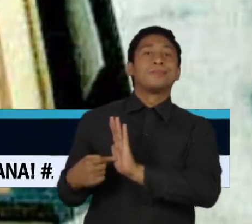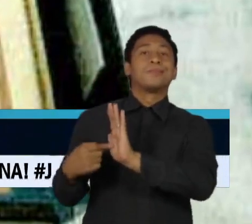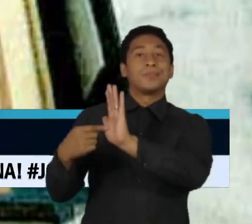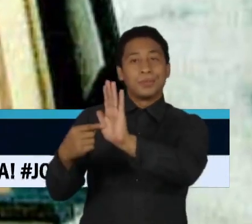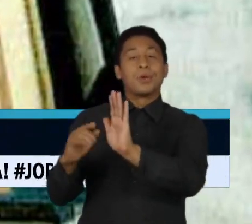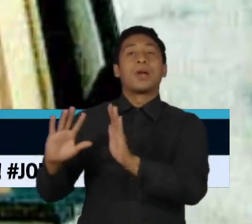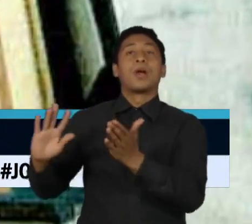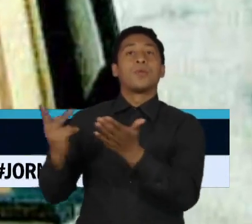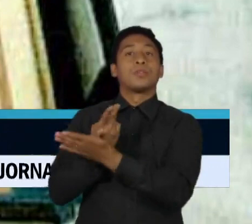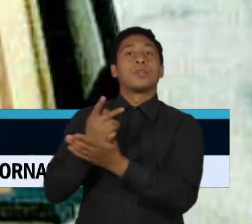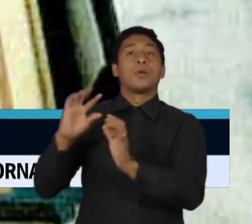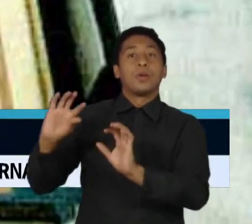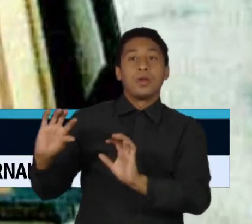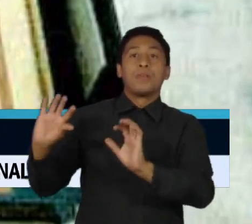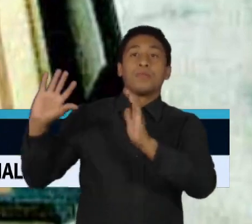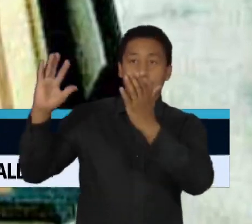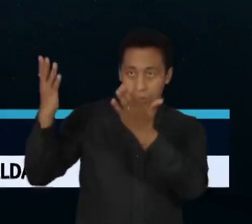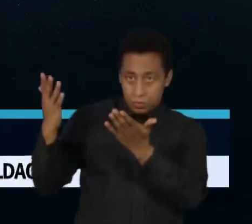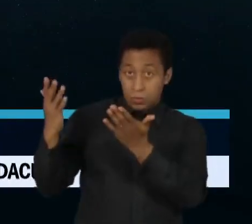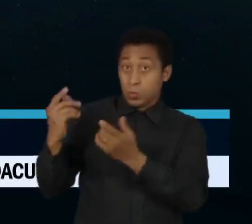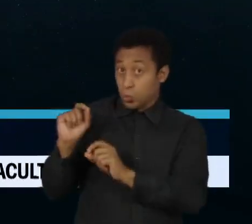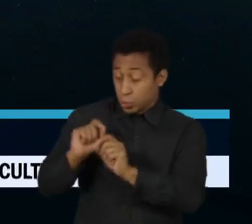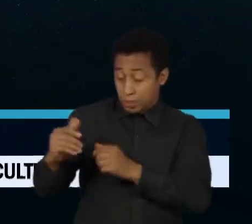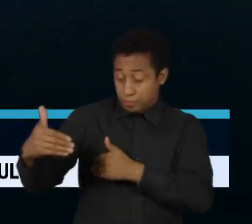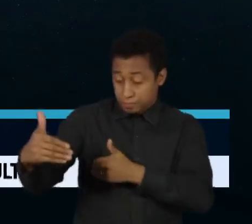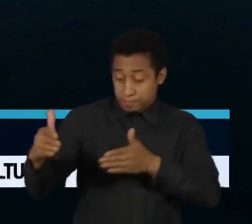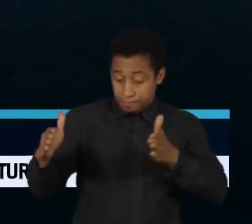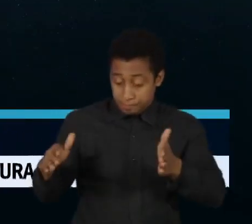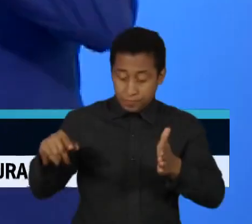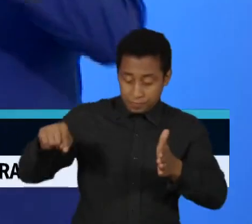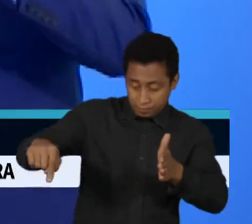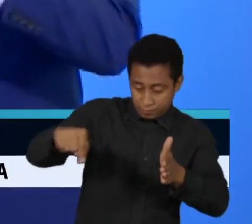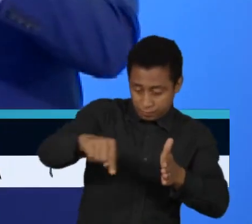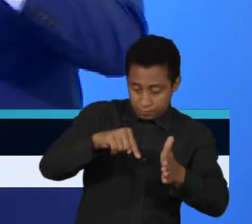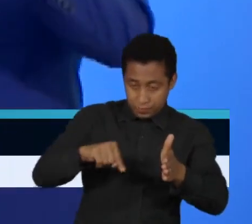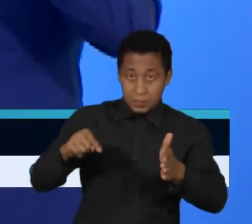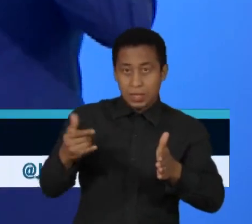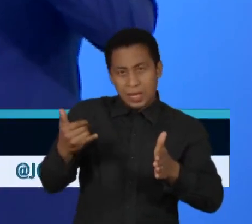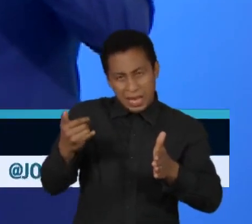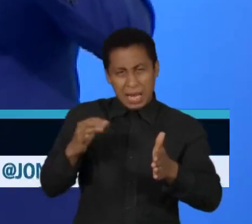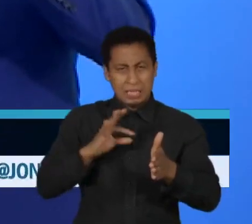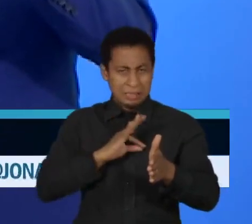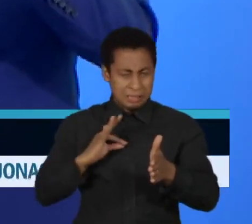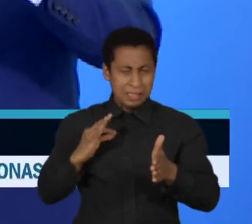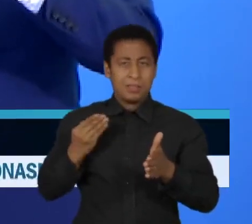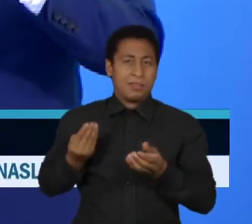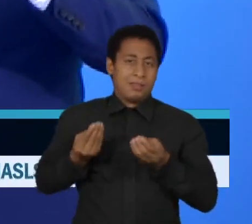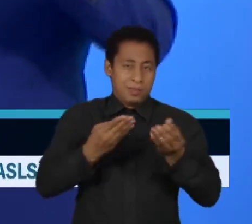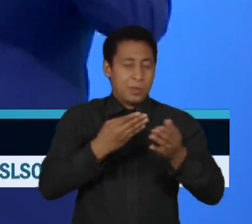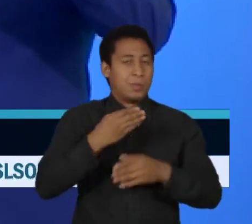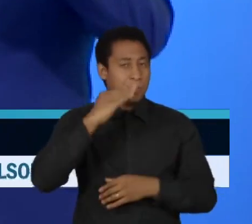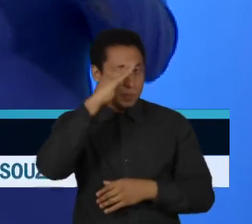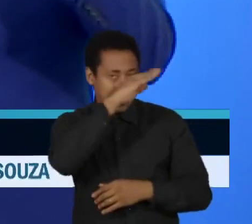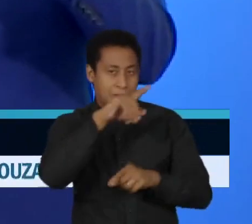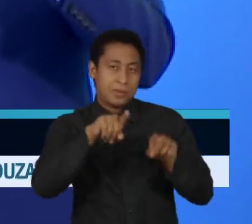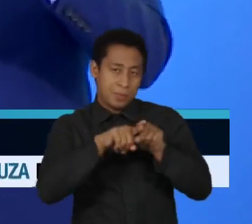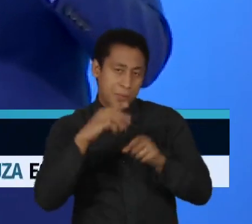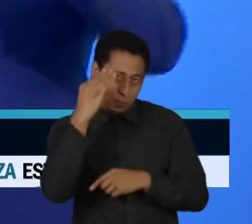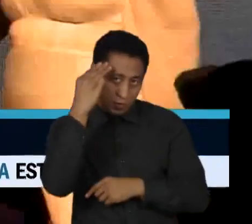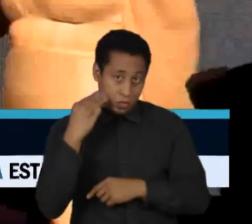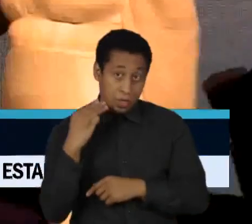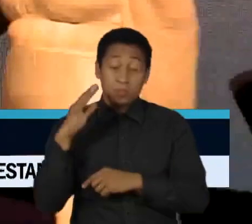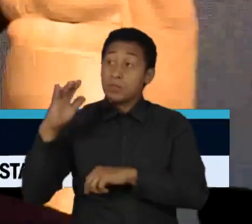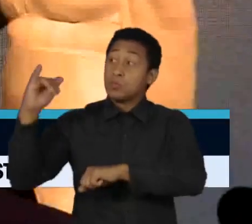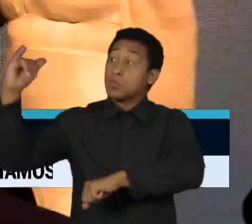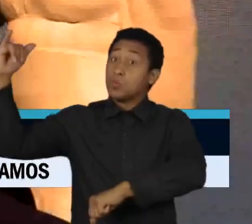recebido duas caixas com joias destinadas a Bolsonaro e à ex-primeira-dama Michele Bolsonaro. Mas, na volta para o Brasil,